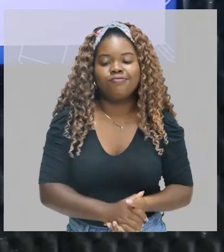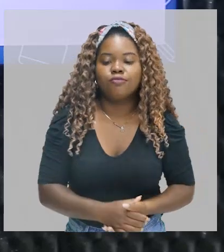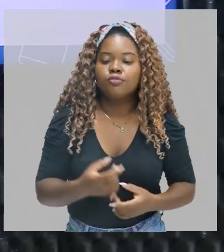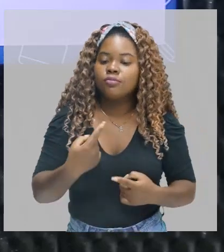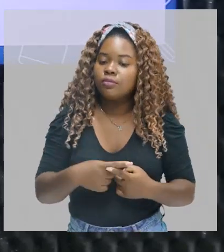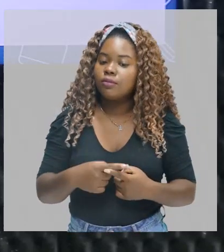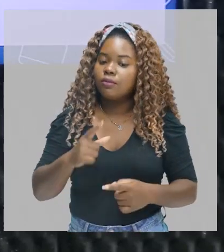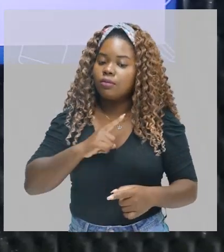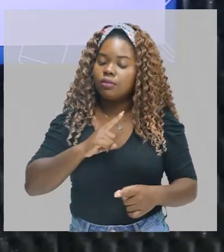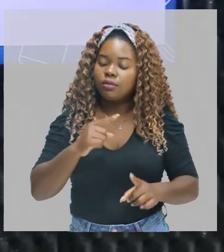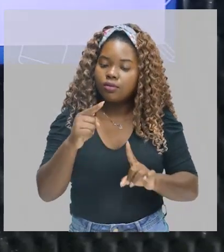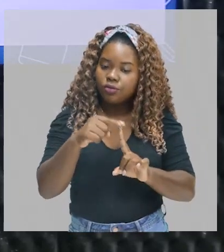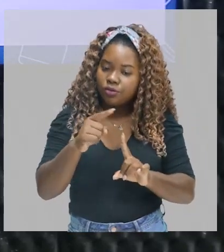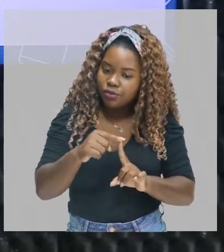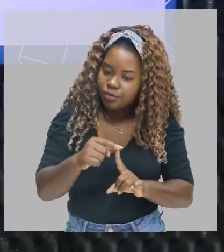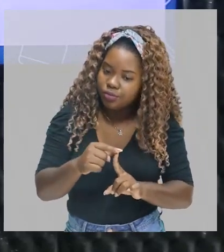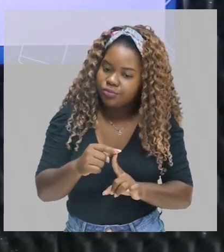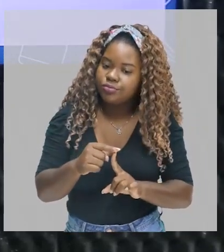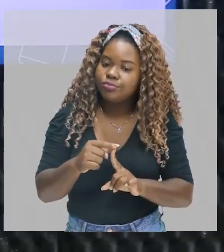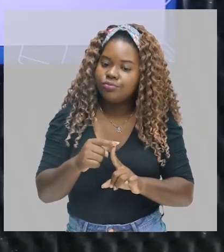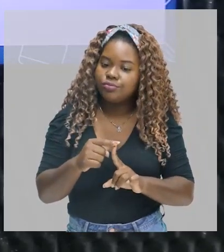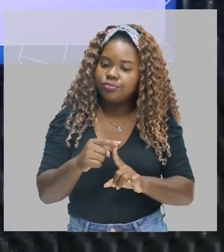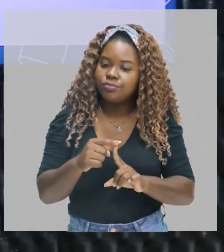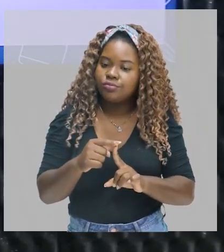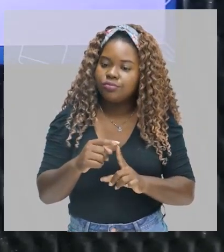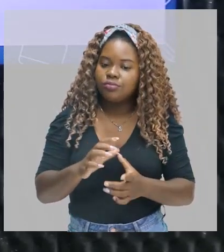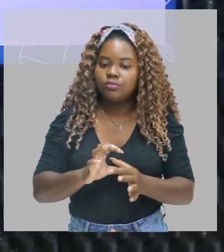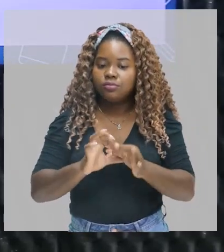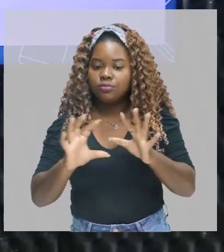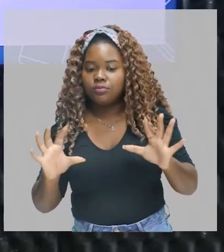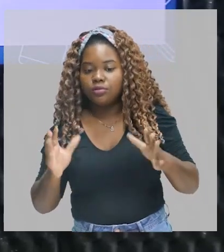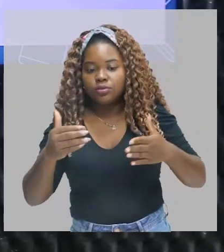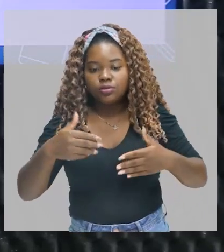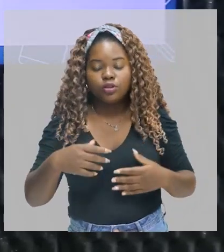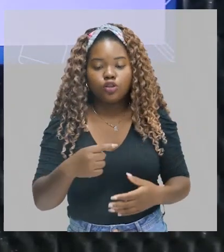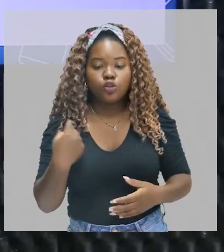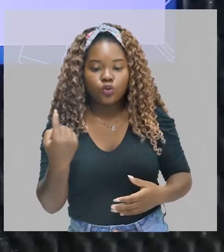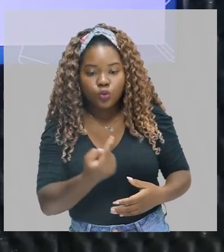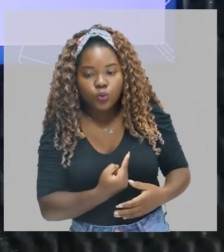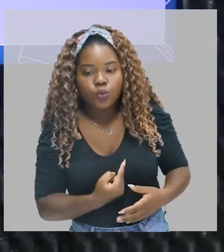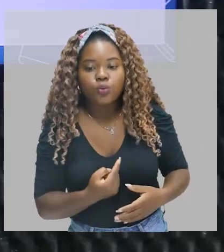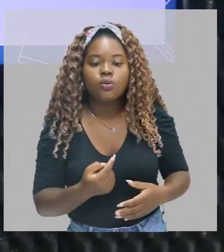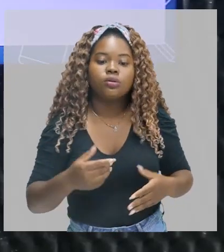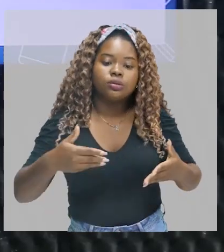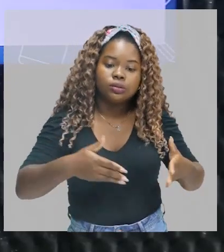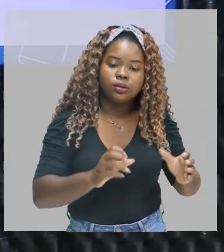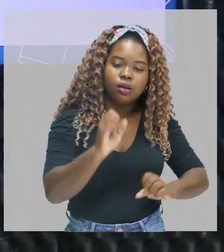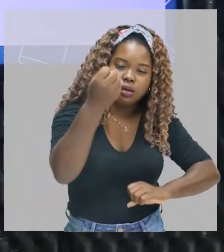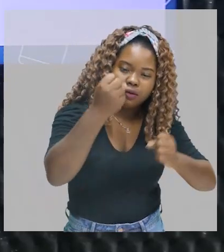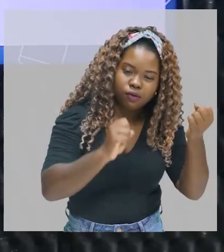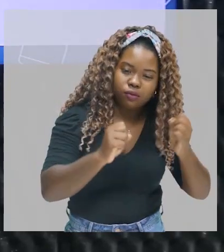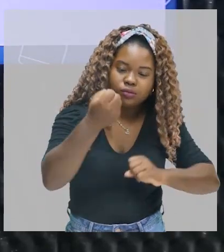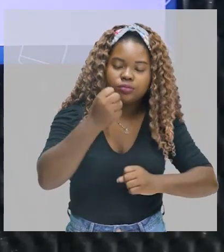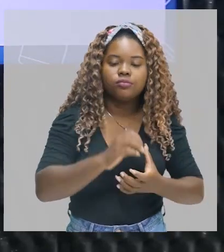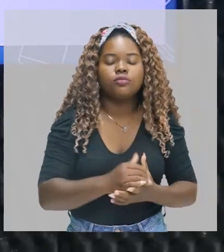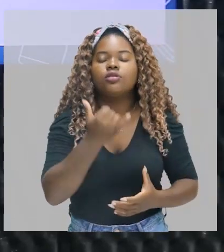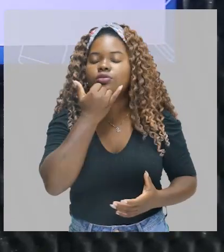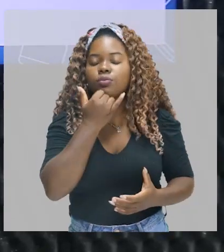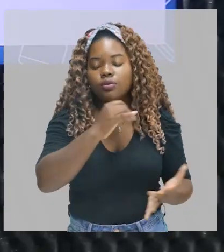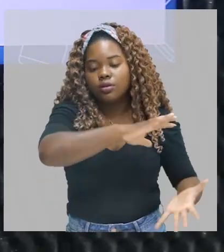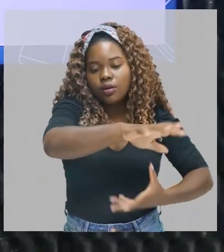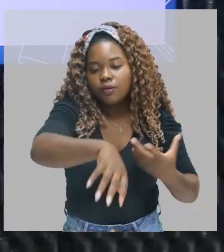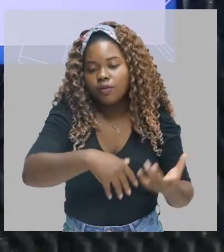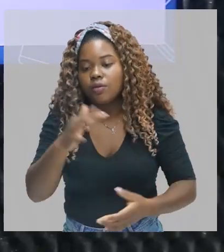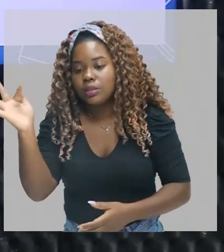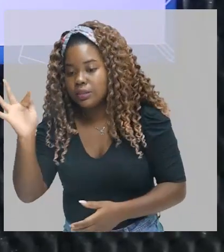de época, ideais de liberdade? A gente nasce nessa época da Revolução Francesa. A gente quanto o quê? Enquanto